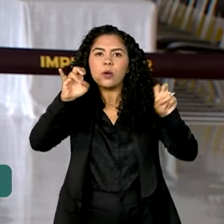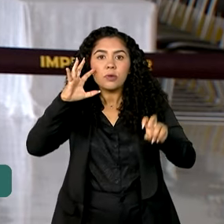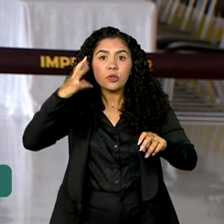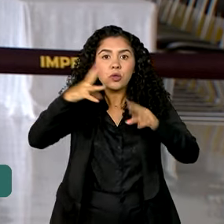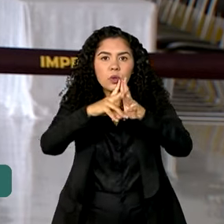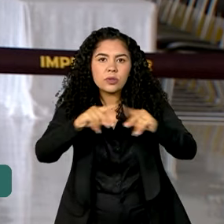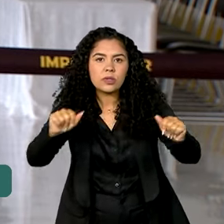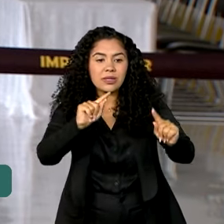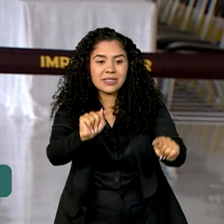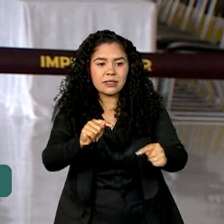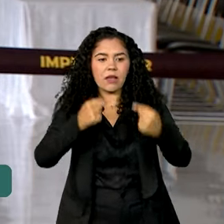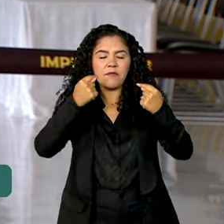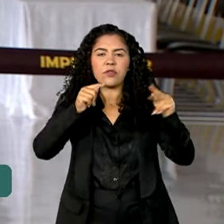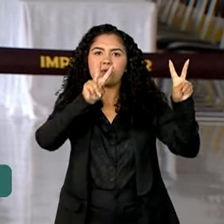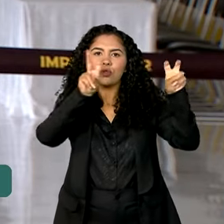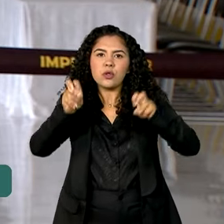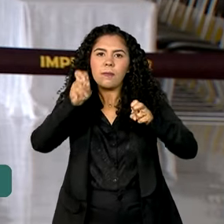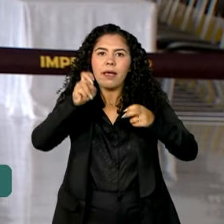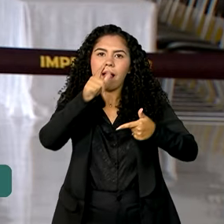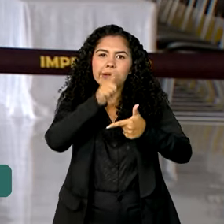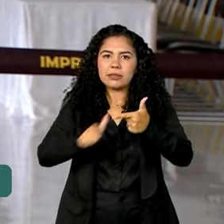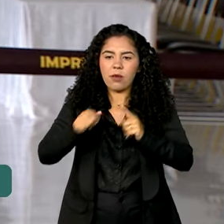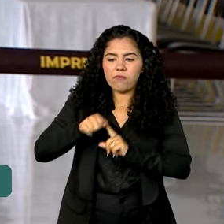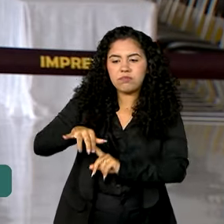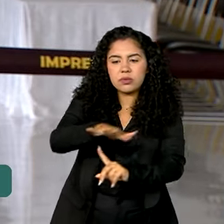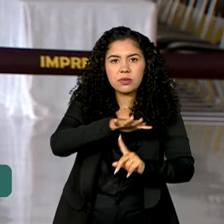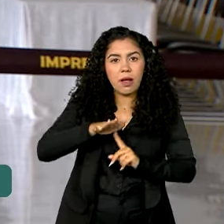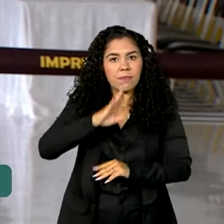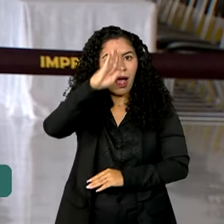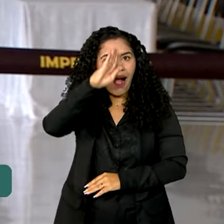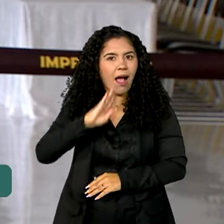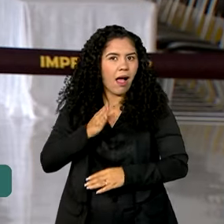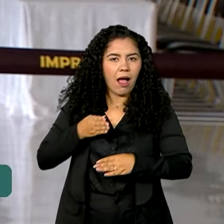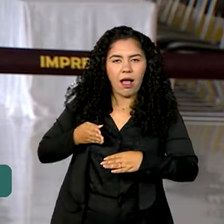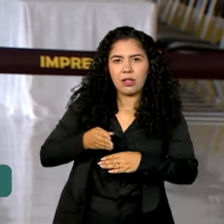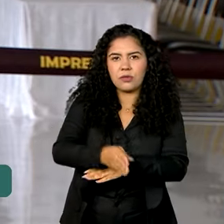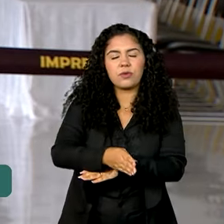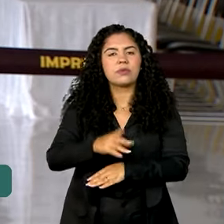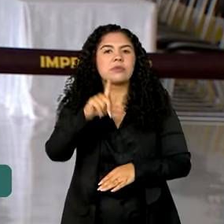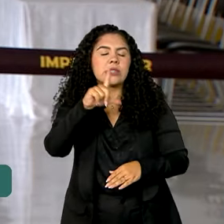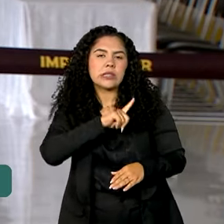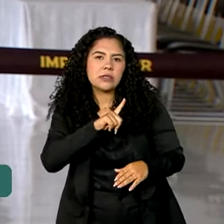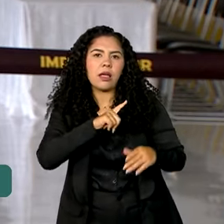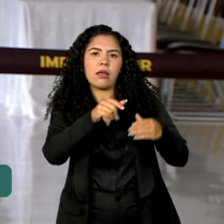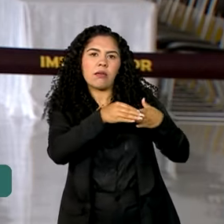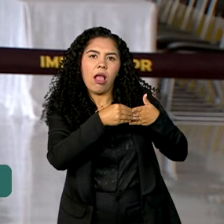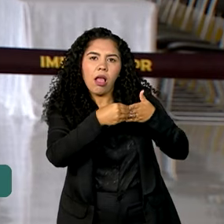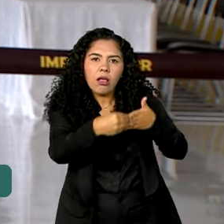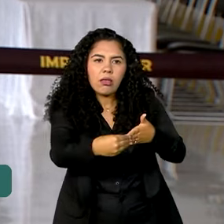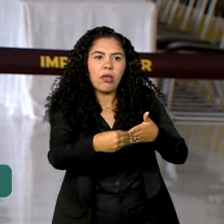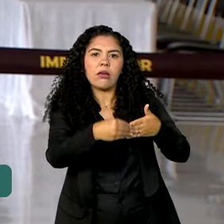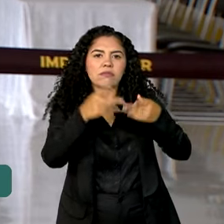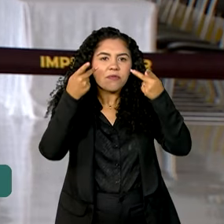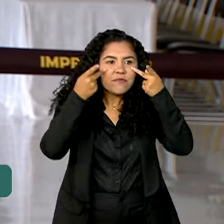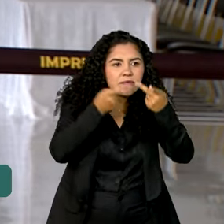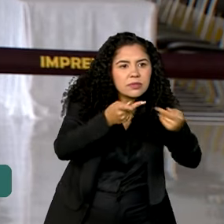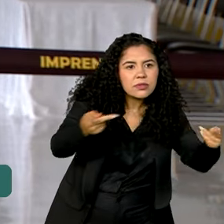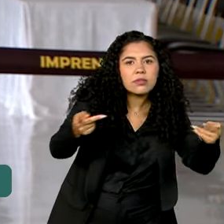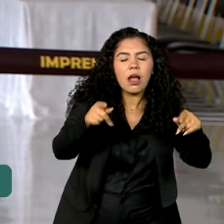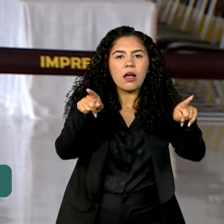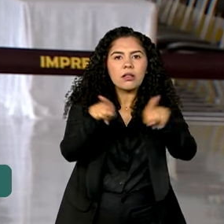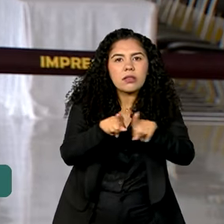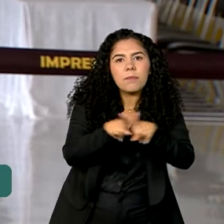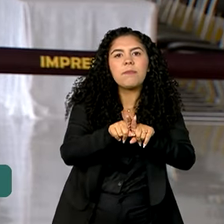ambientais. A entrada é gratuita, vai contar com visitas guiadas, oficinas, exposições e